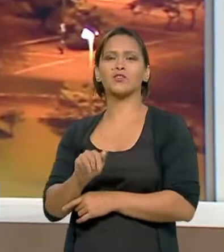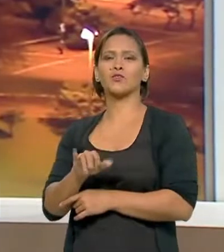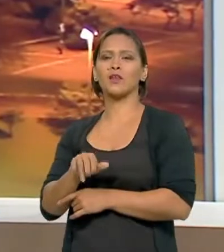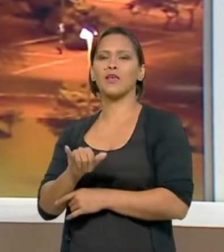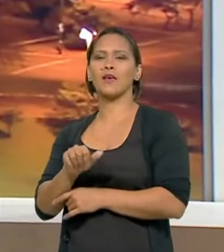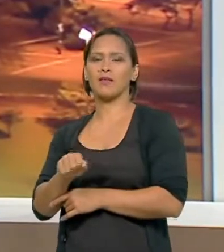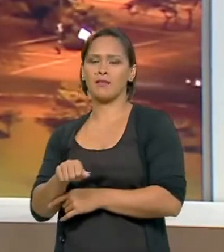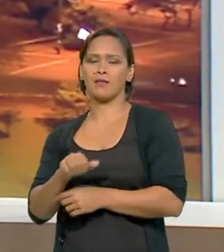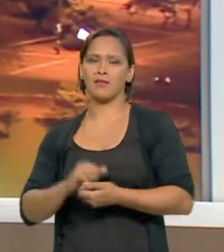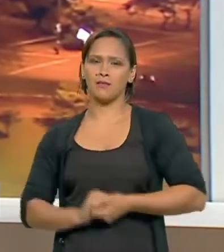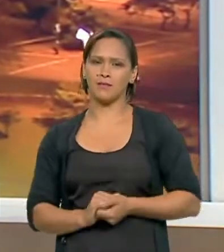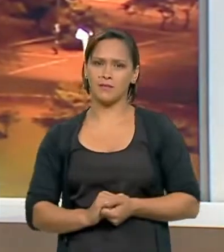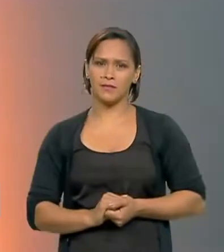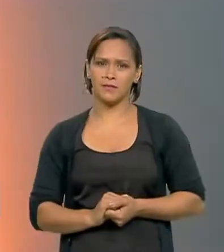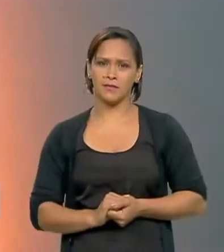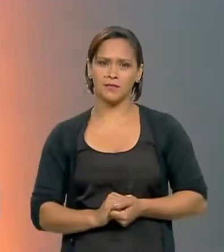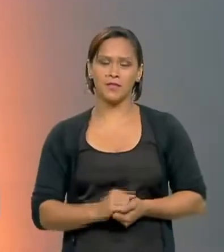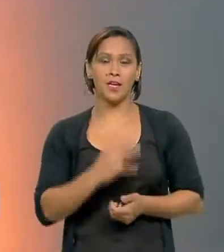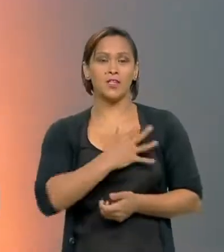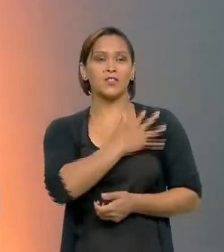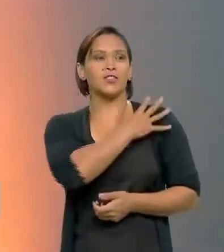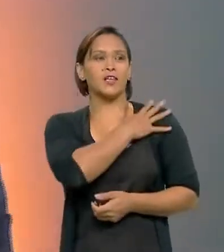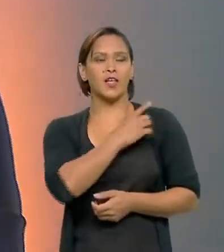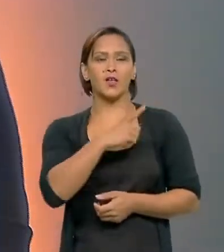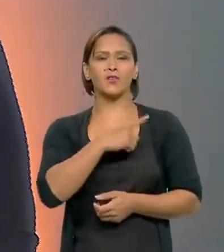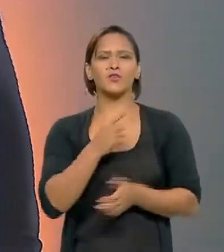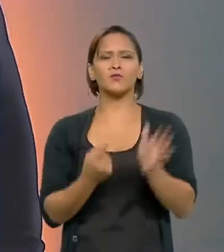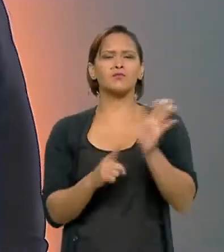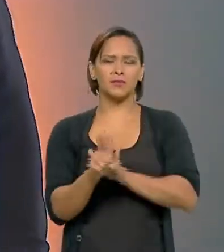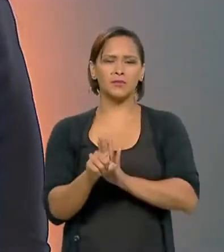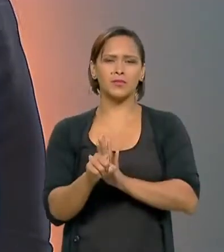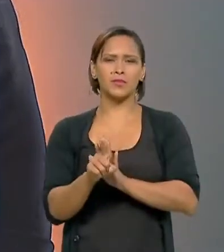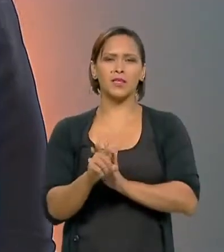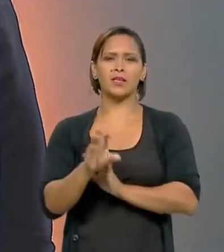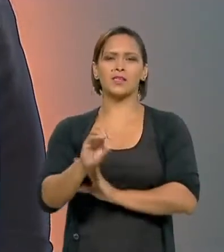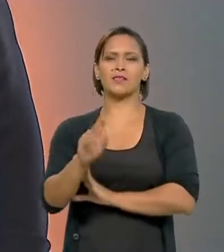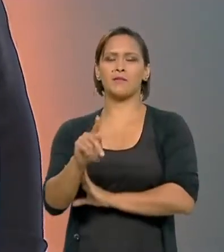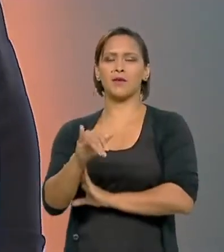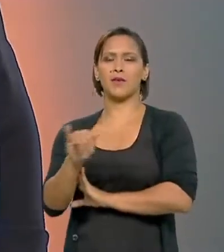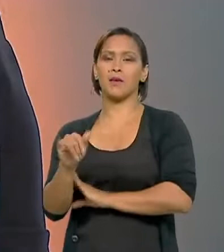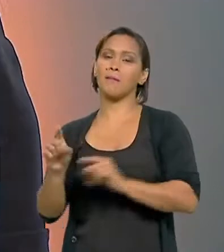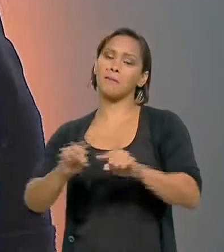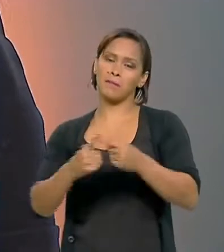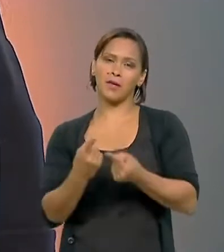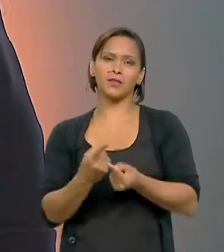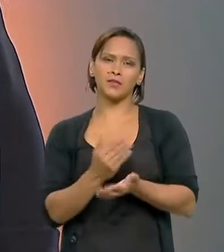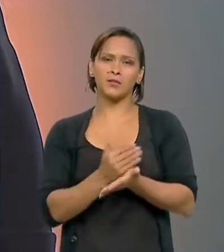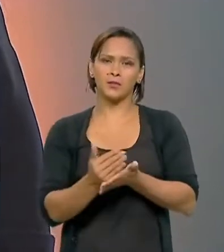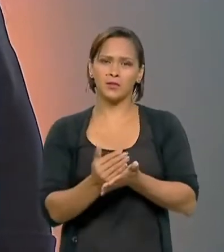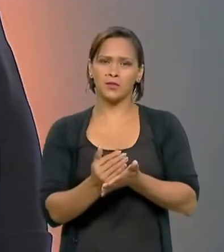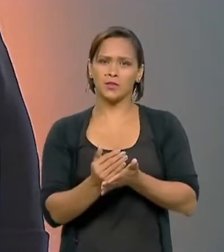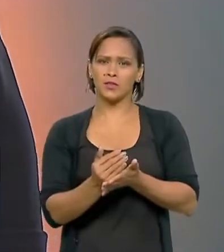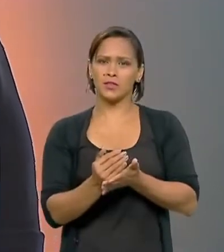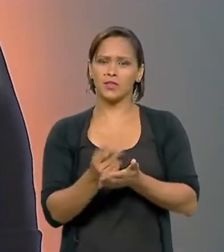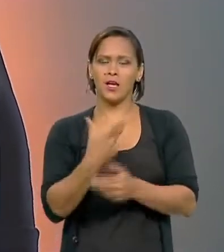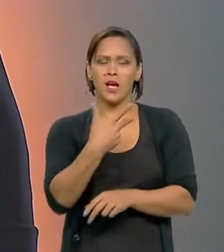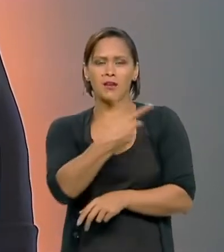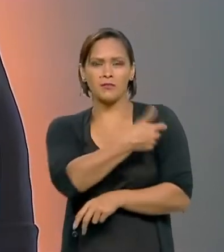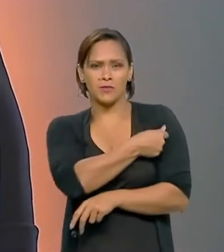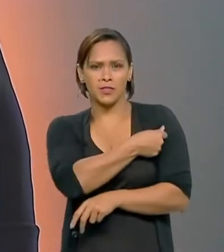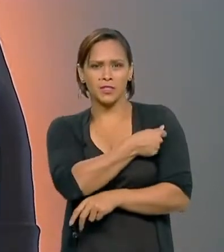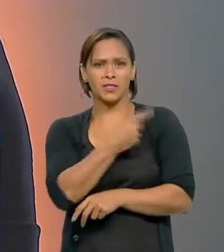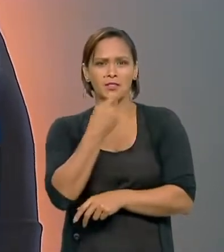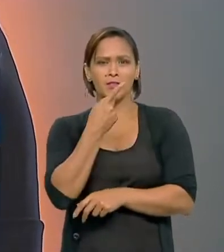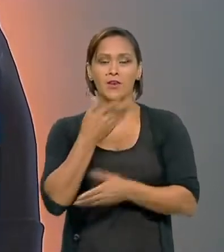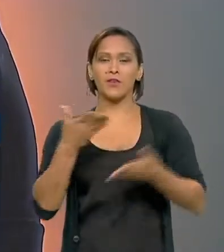pergunta, por favor. General, até tinha uma pergunta sobre a CPI da Covid também. Mas como a gente começou falando aqui sobre vacina. O senhor